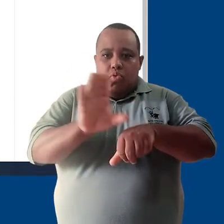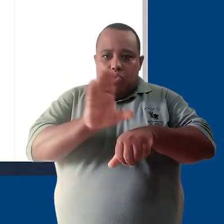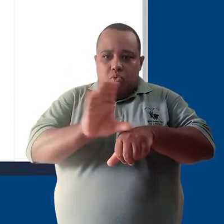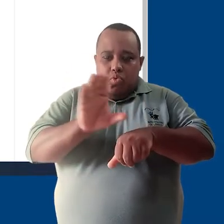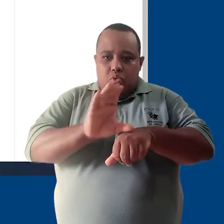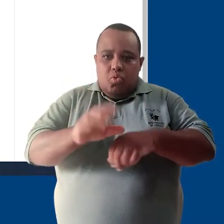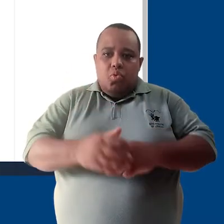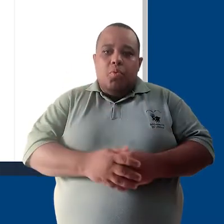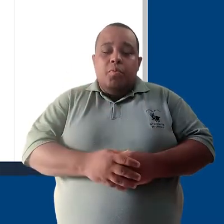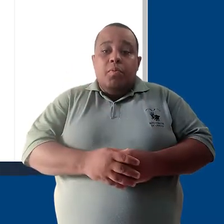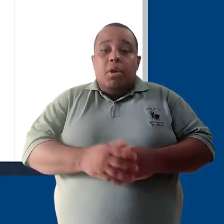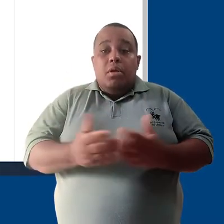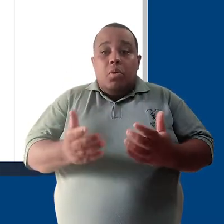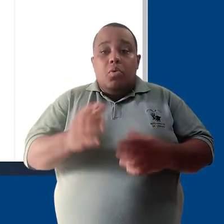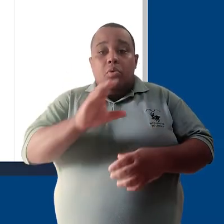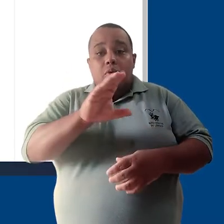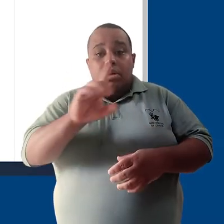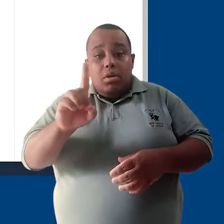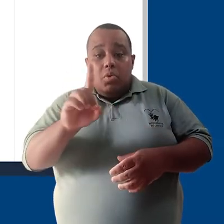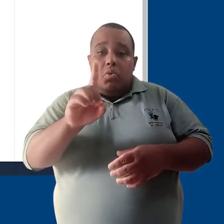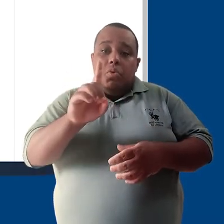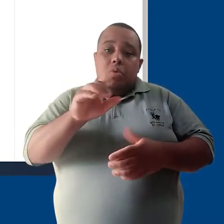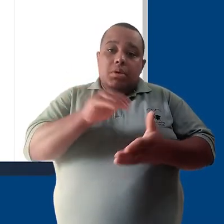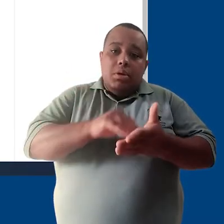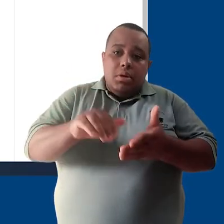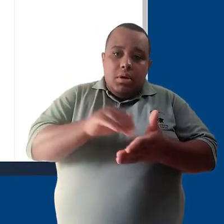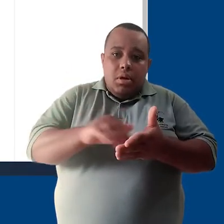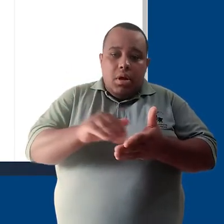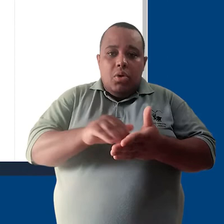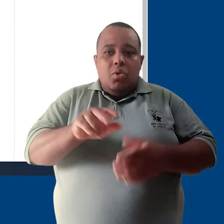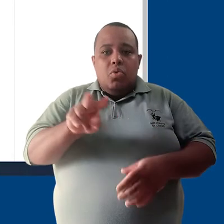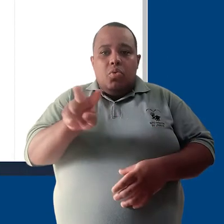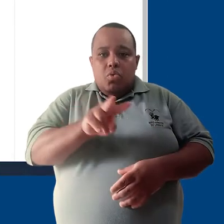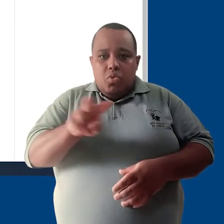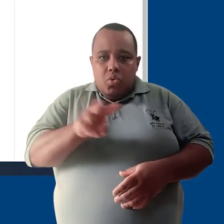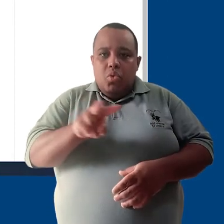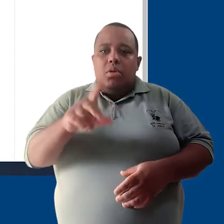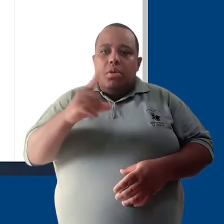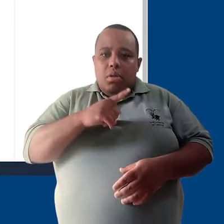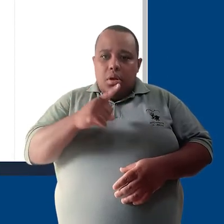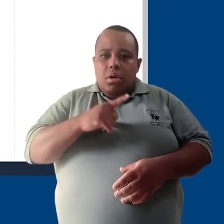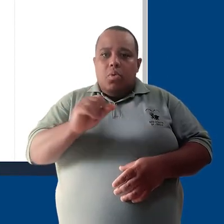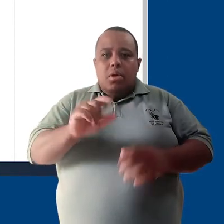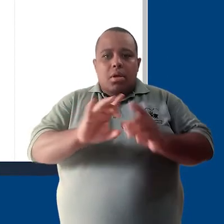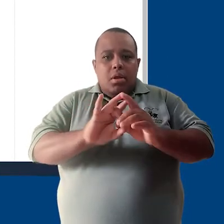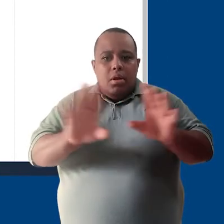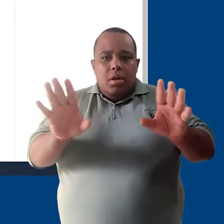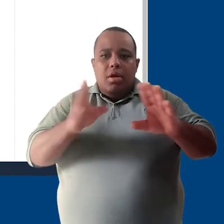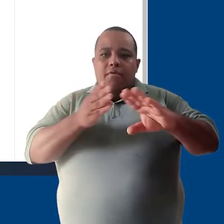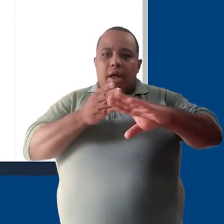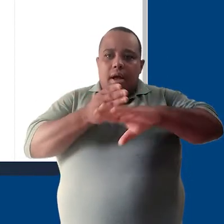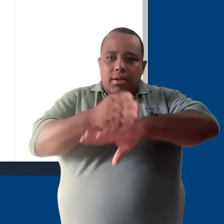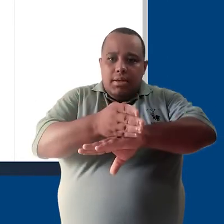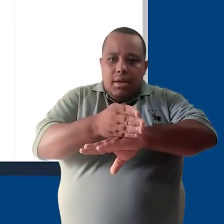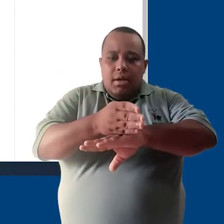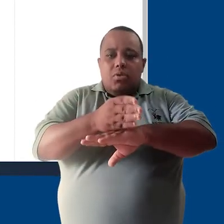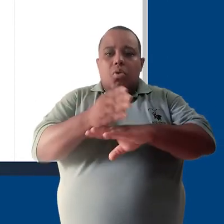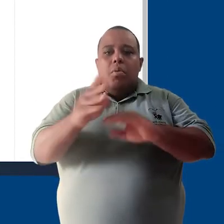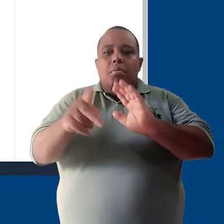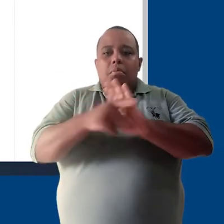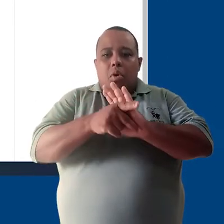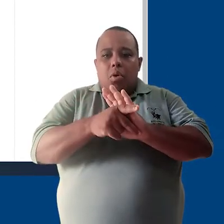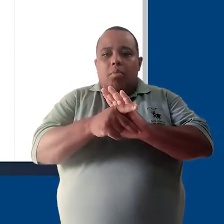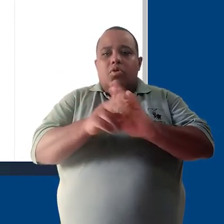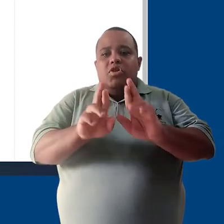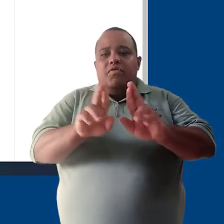coordenação de curso, secretário e coordenador receberão pedidos de acesso de usuários que são